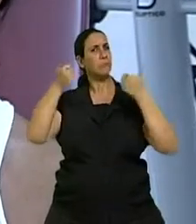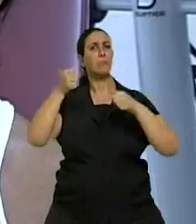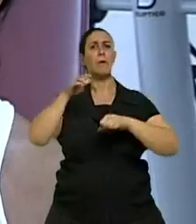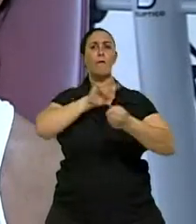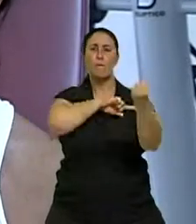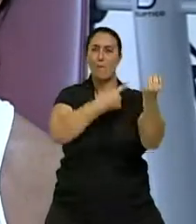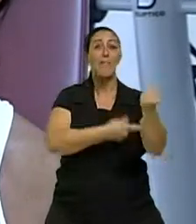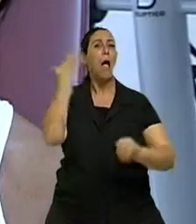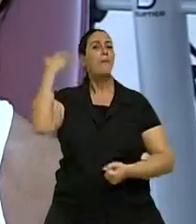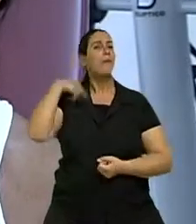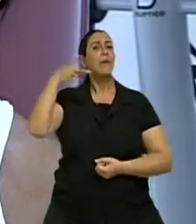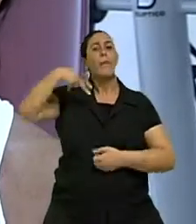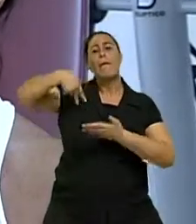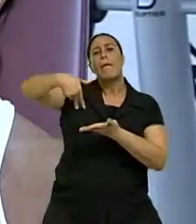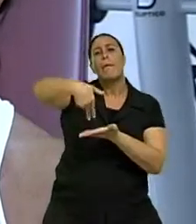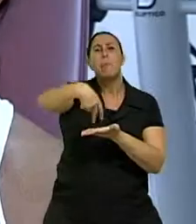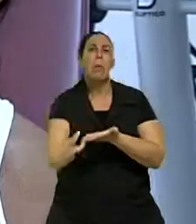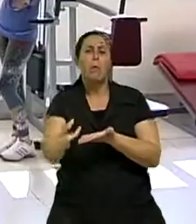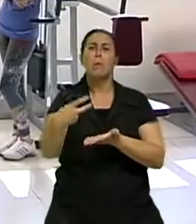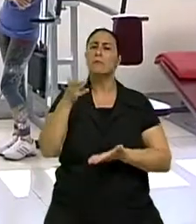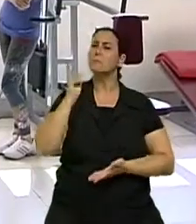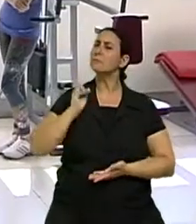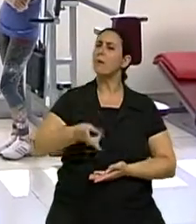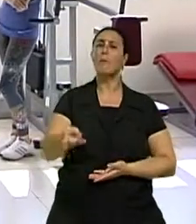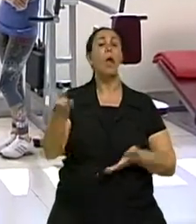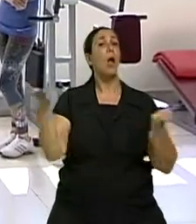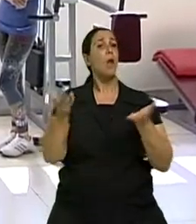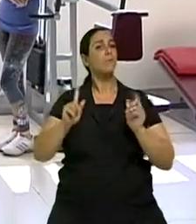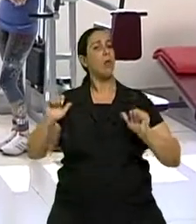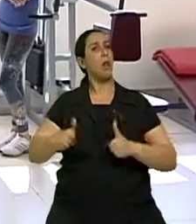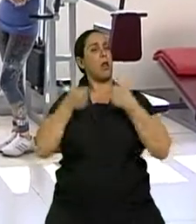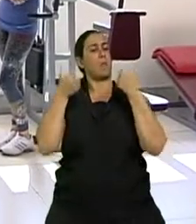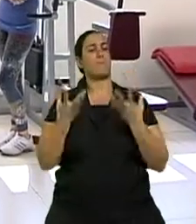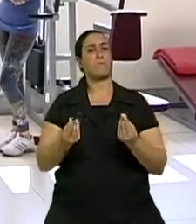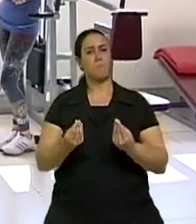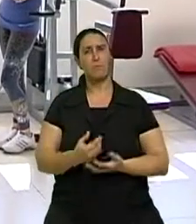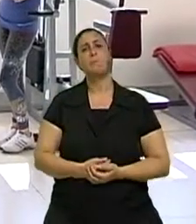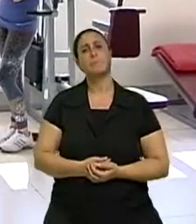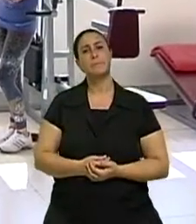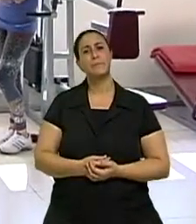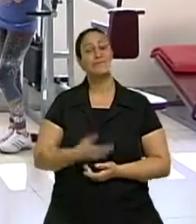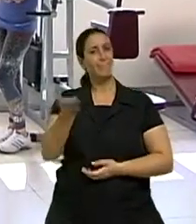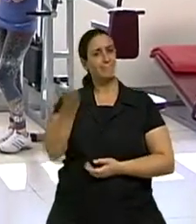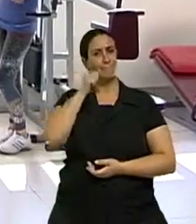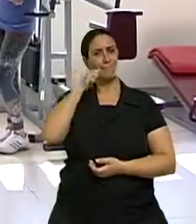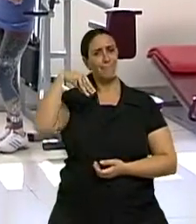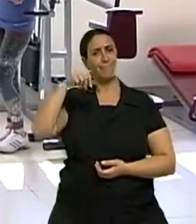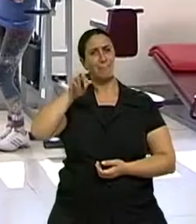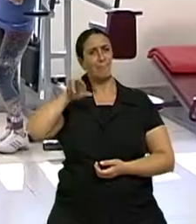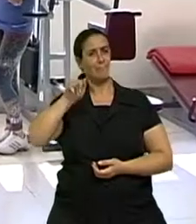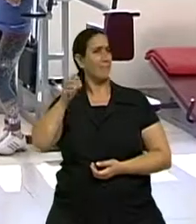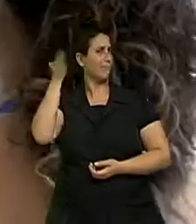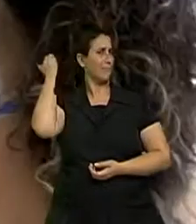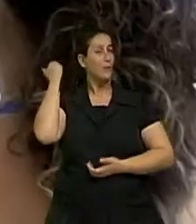mais na rua como eu caía antes. Não tropeço mais tanto. Maria conta que devia ter praticado uma atividade física quando